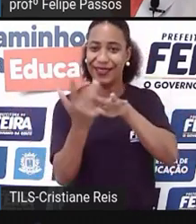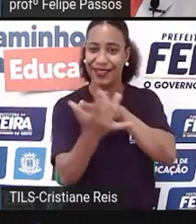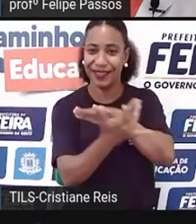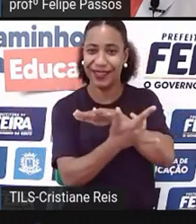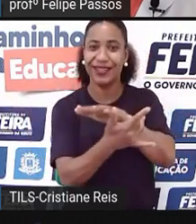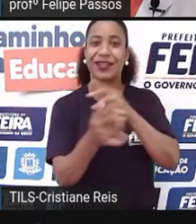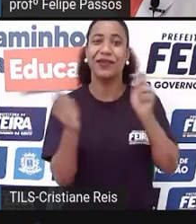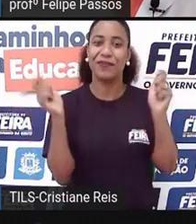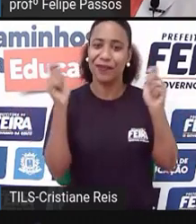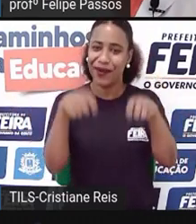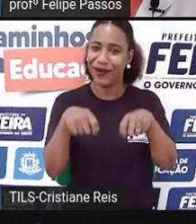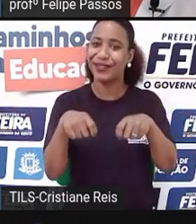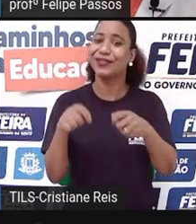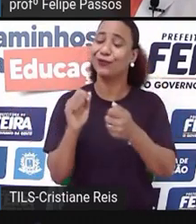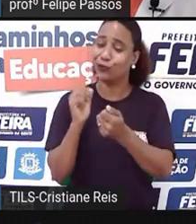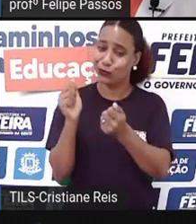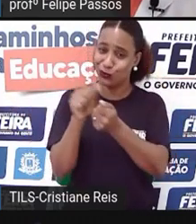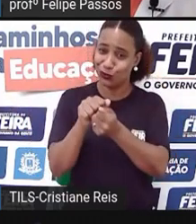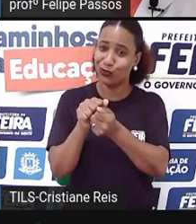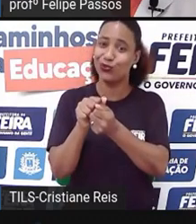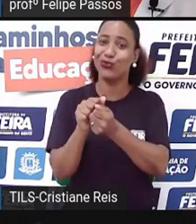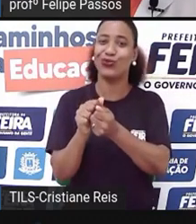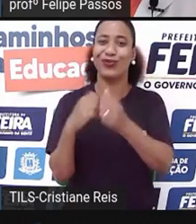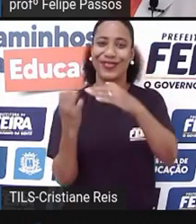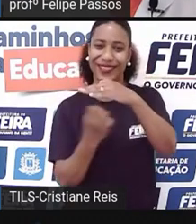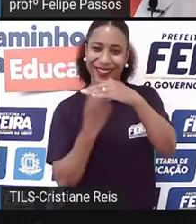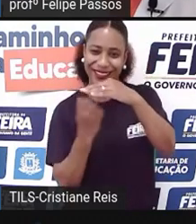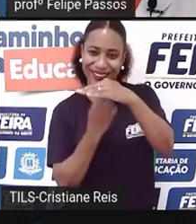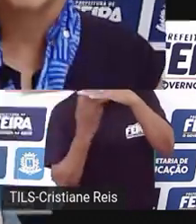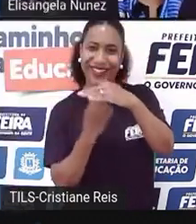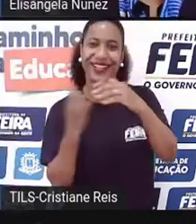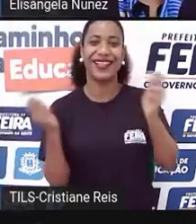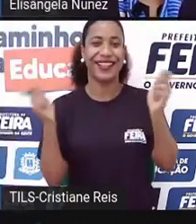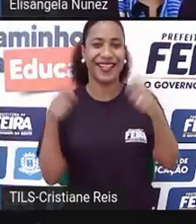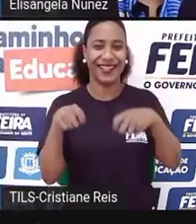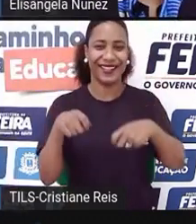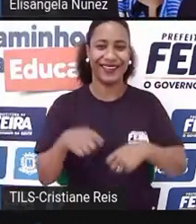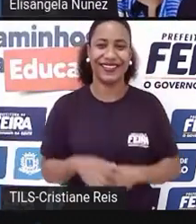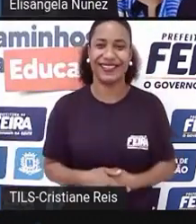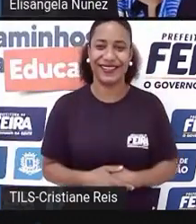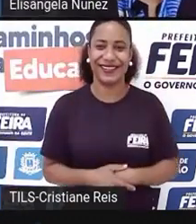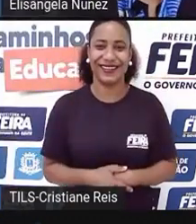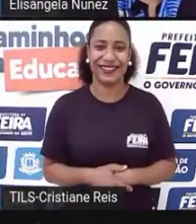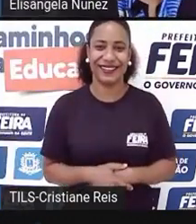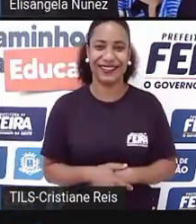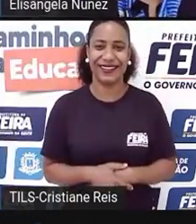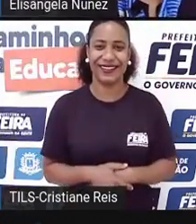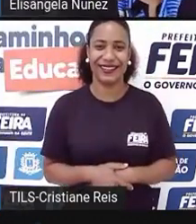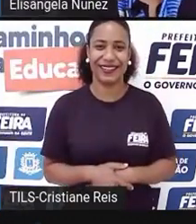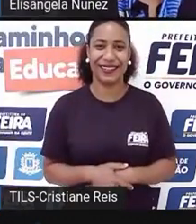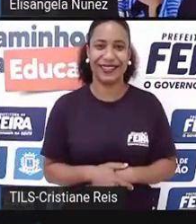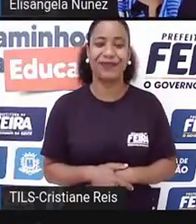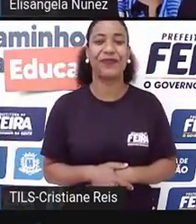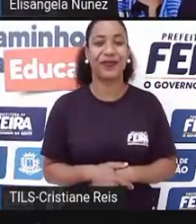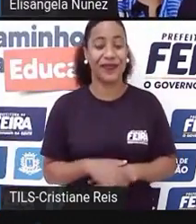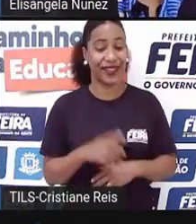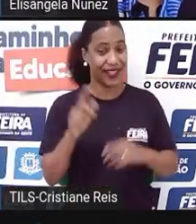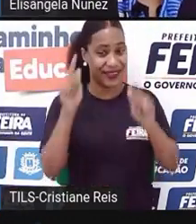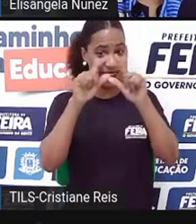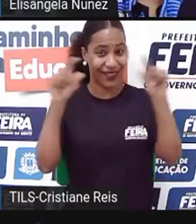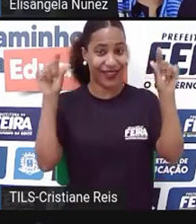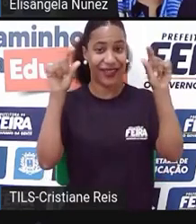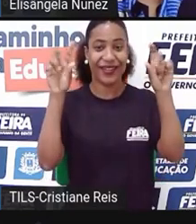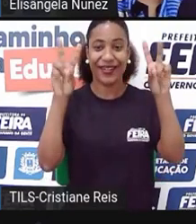gente e vamos empreender. Opa! E aí, eu vou entrar agora num tópico